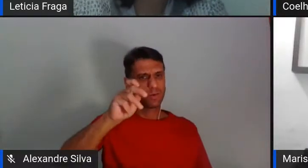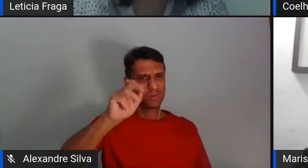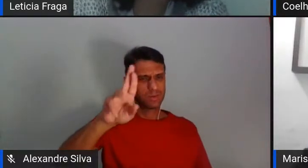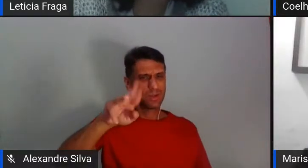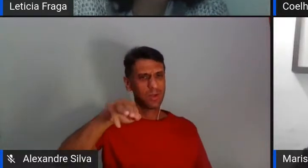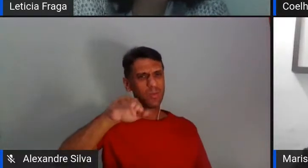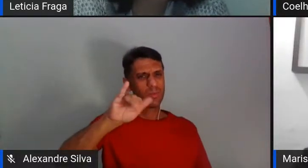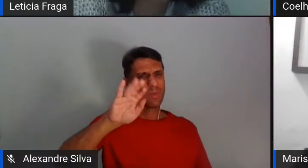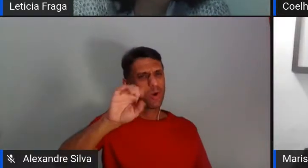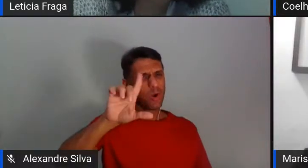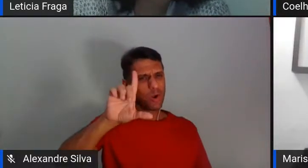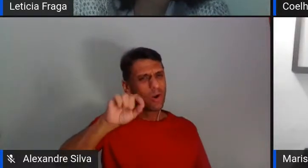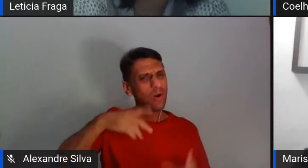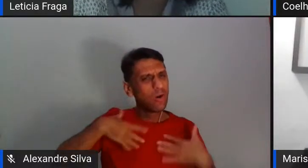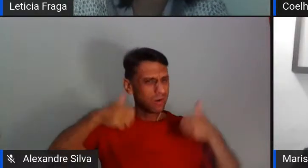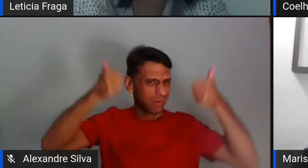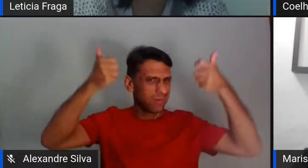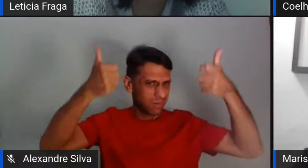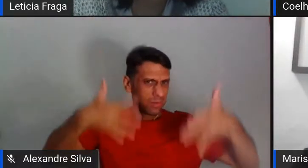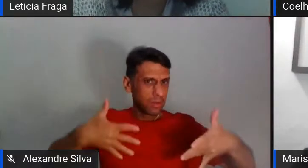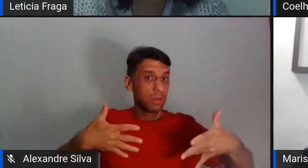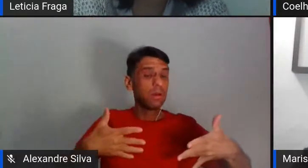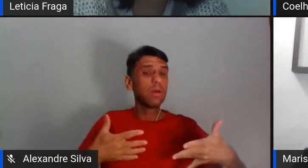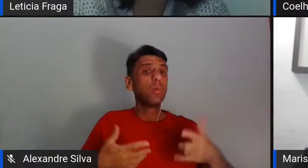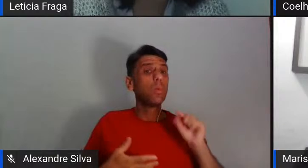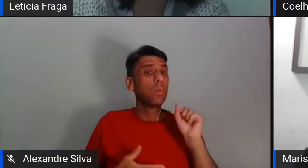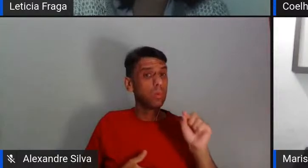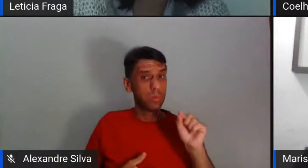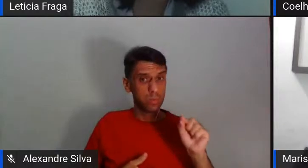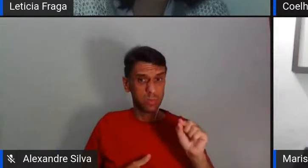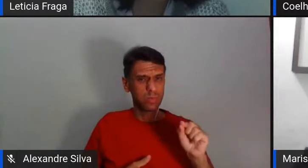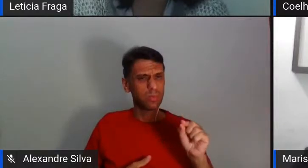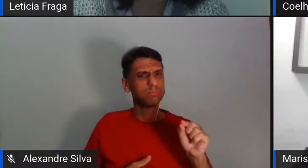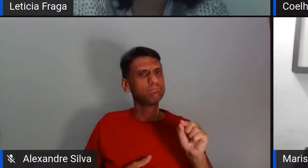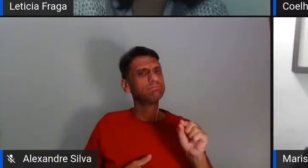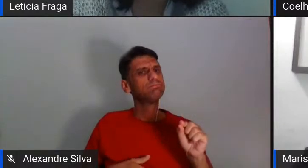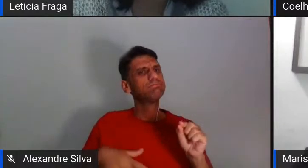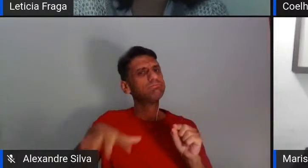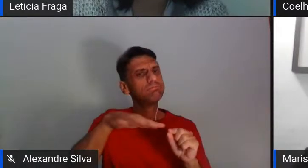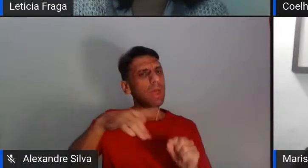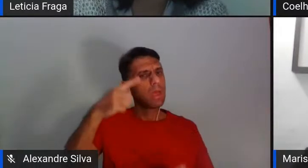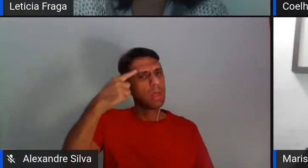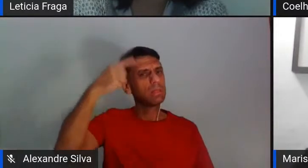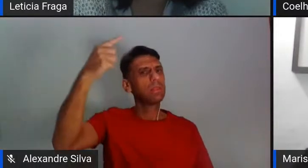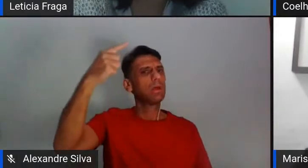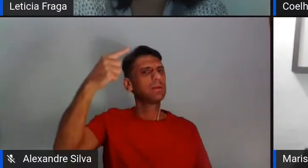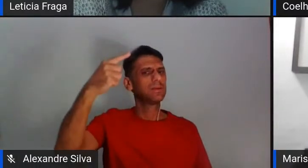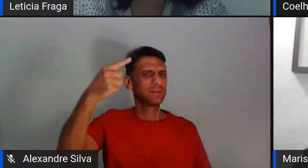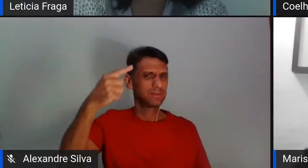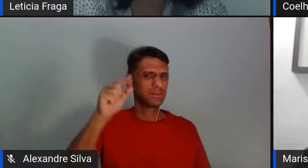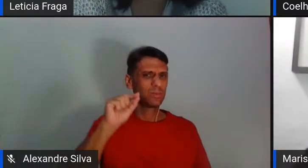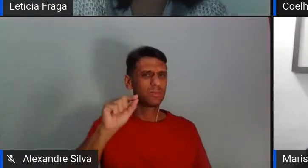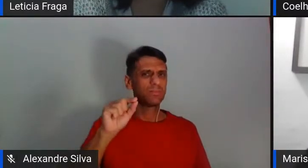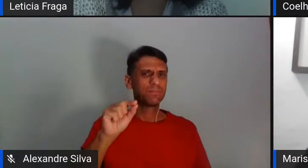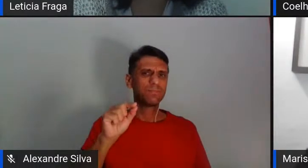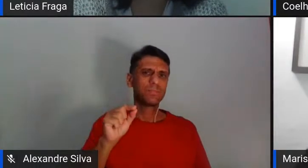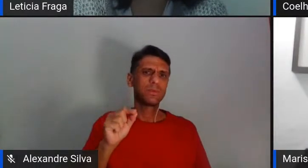falar dessa matrística, né? De essa ideia de uma